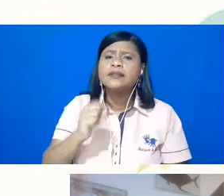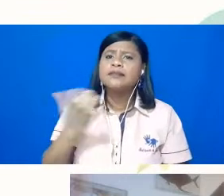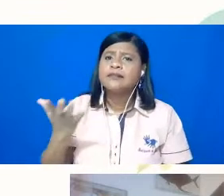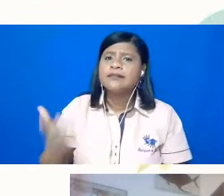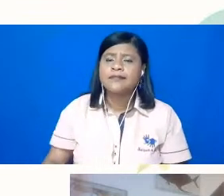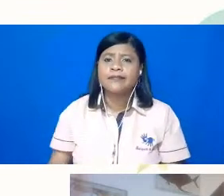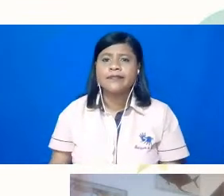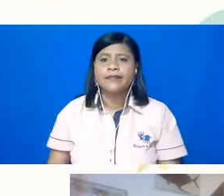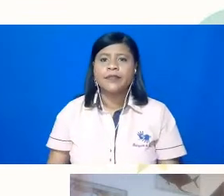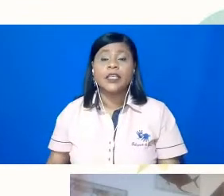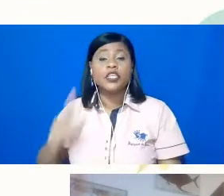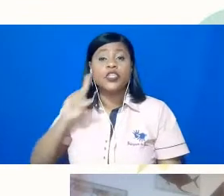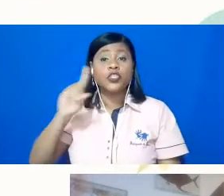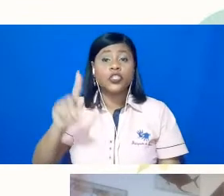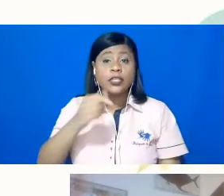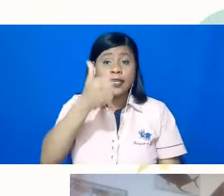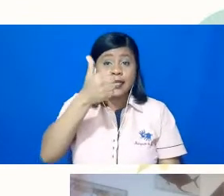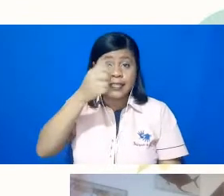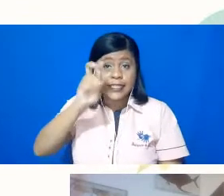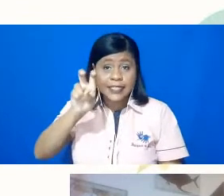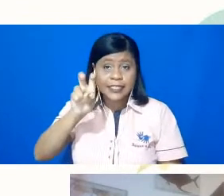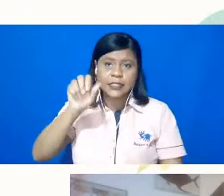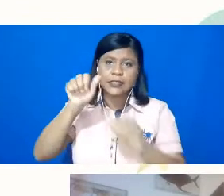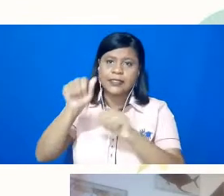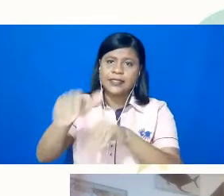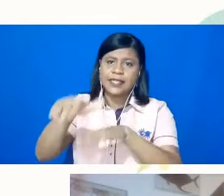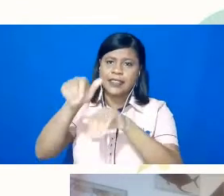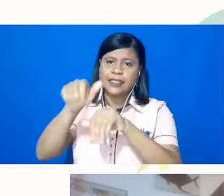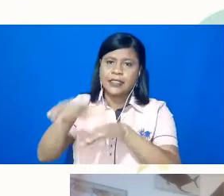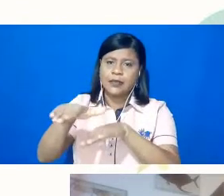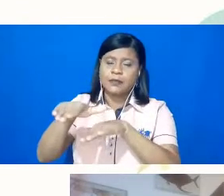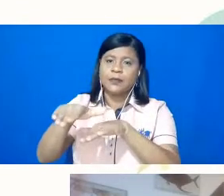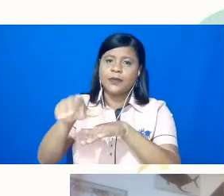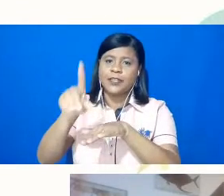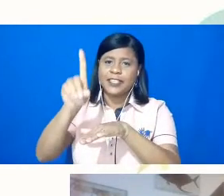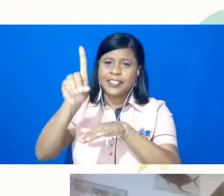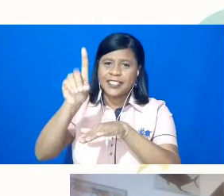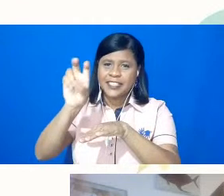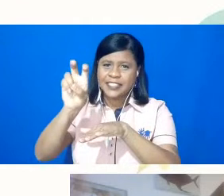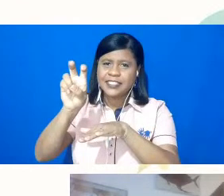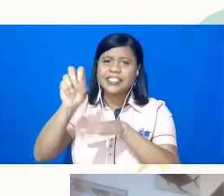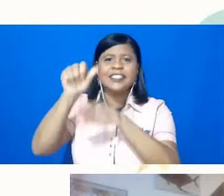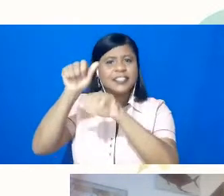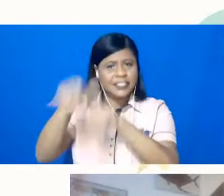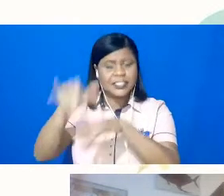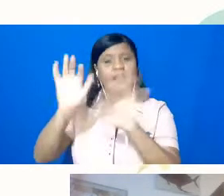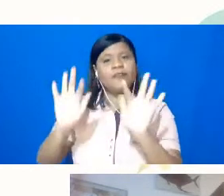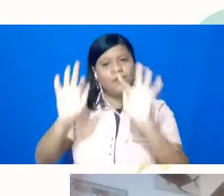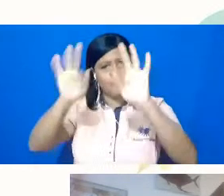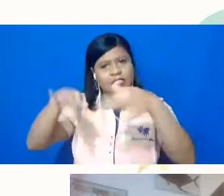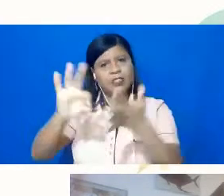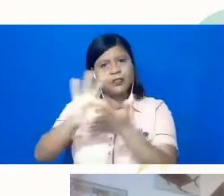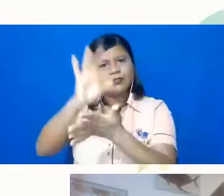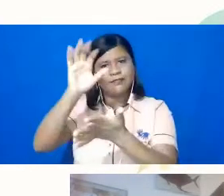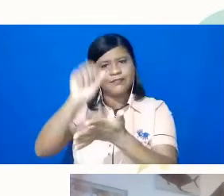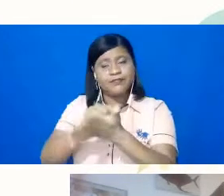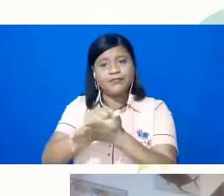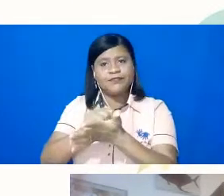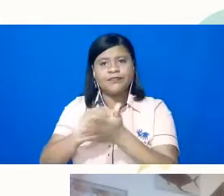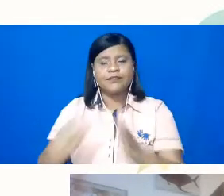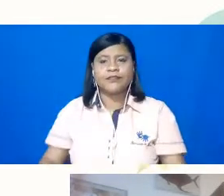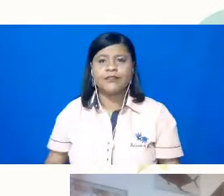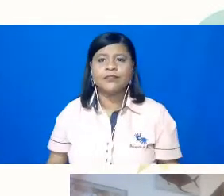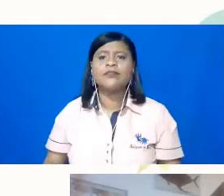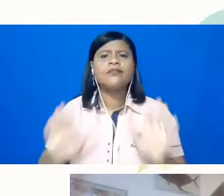Dia 15 de setembro, Camila. Dia 15 de setembro é o encerramento das inscrições. Até, se me permite, Camila,